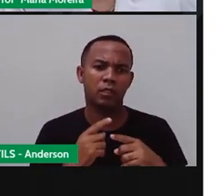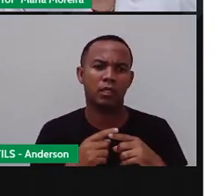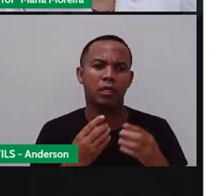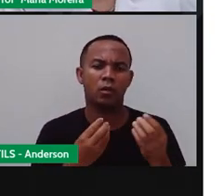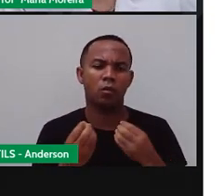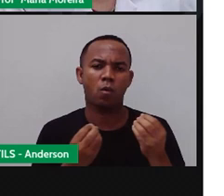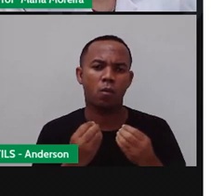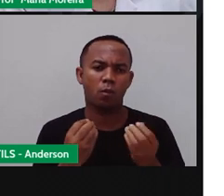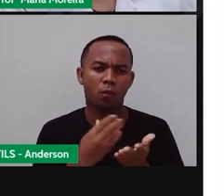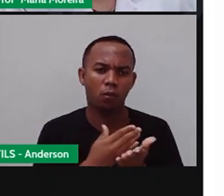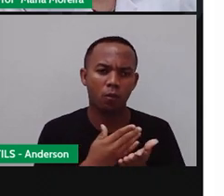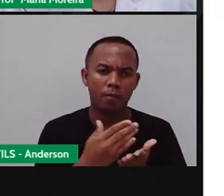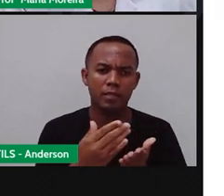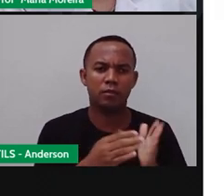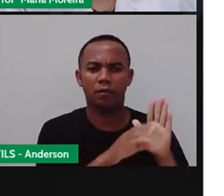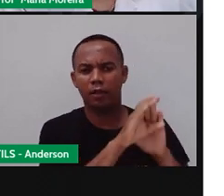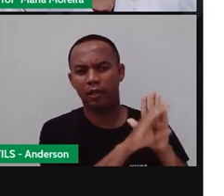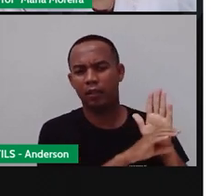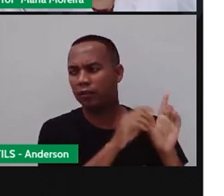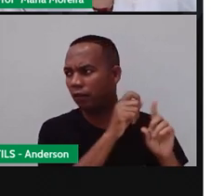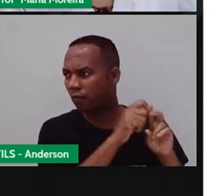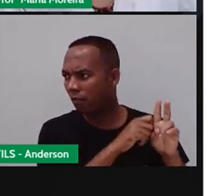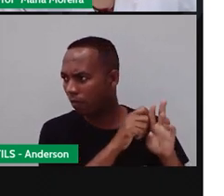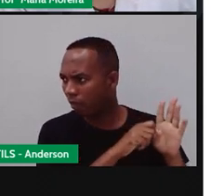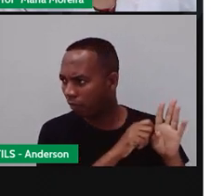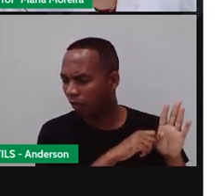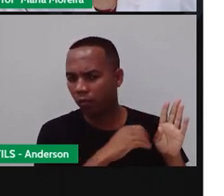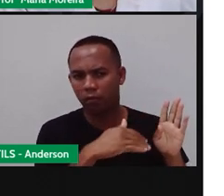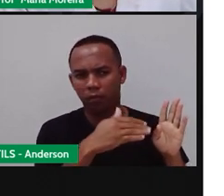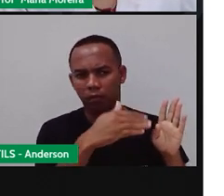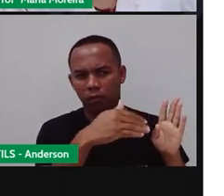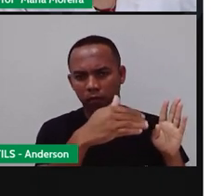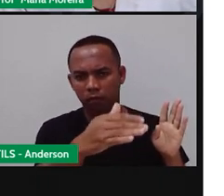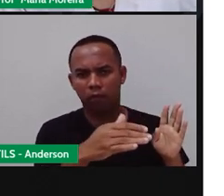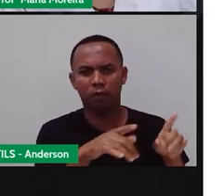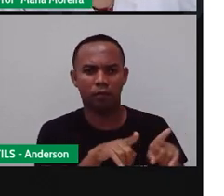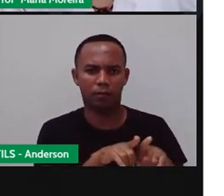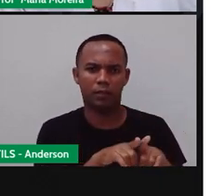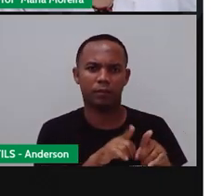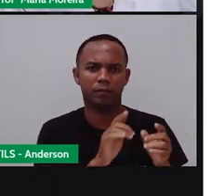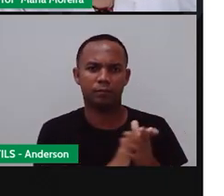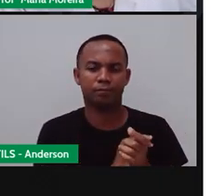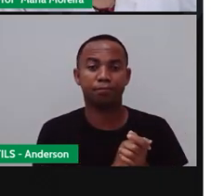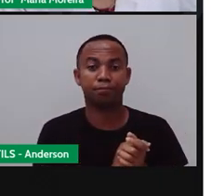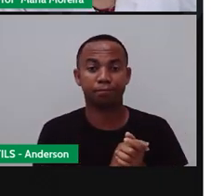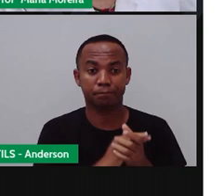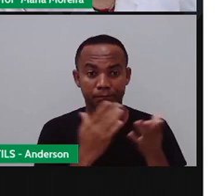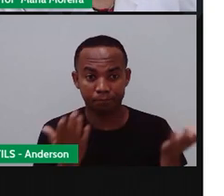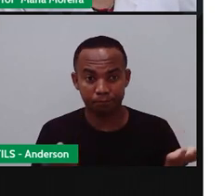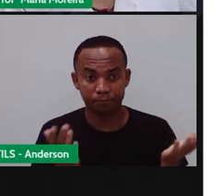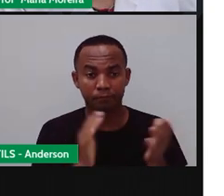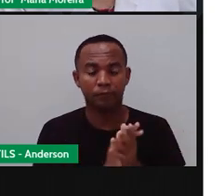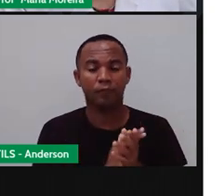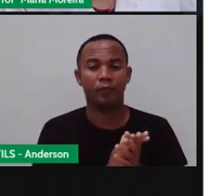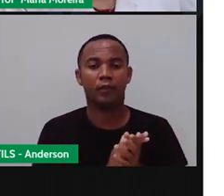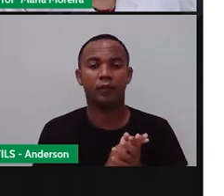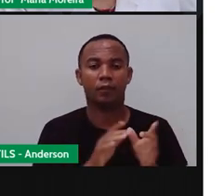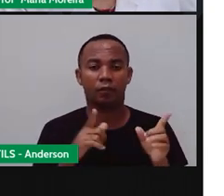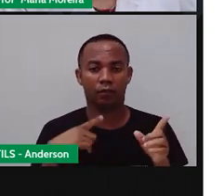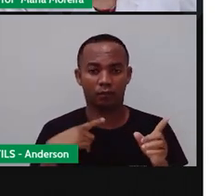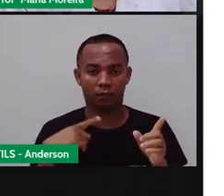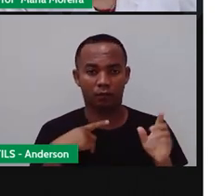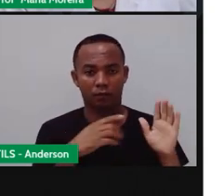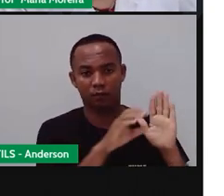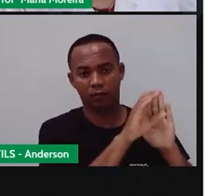ao nosso atual calendário. Que é o calendário o quê? Gregoriano. Bom, além do calendário, temos a